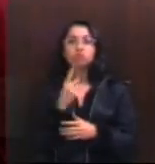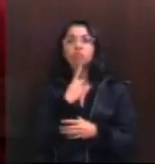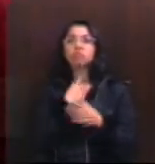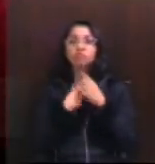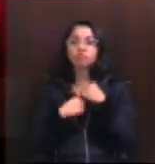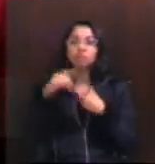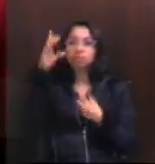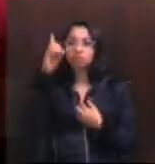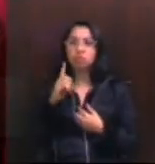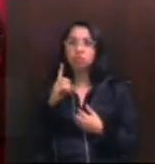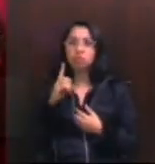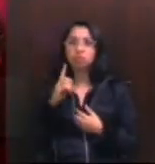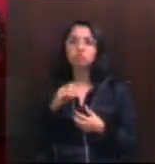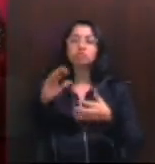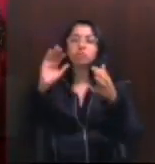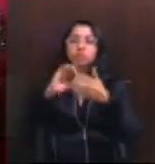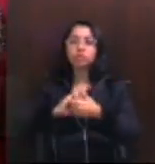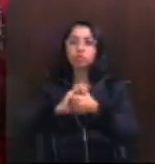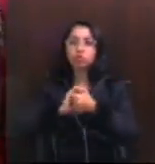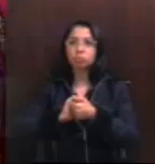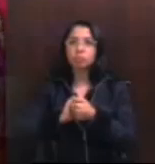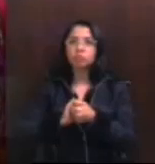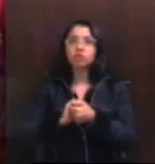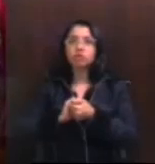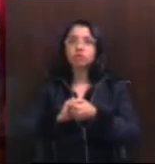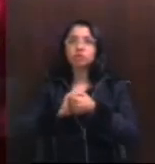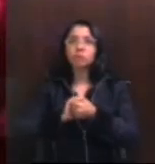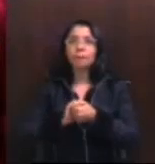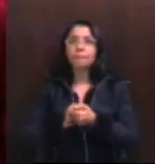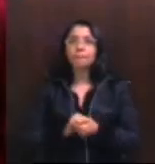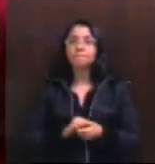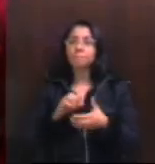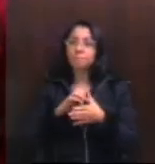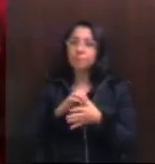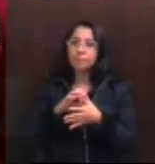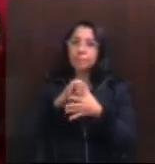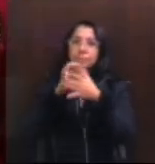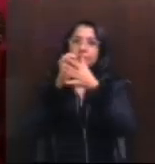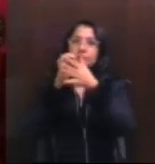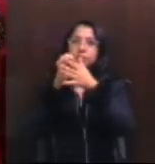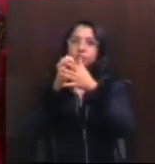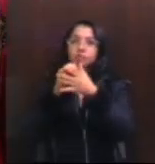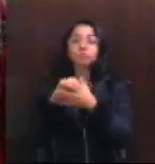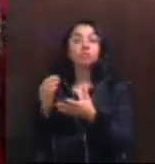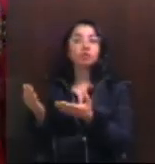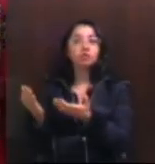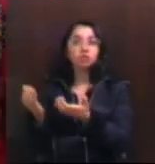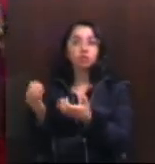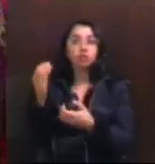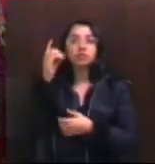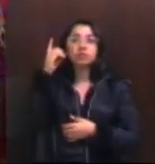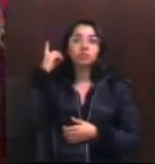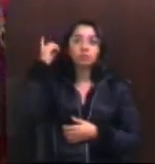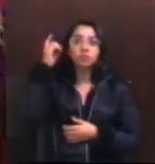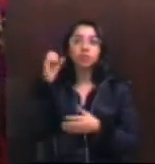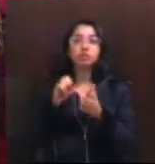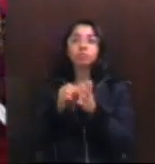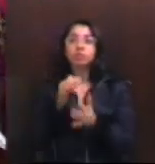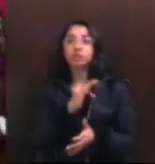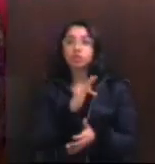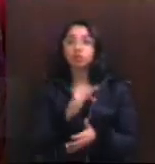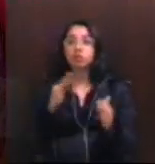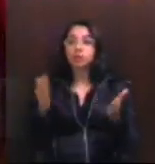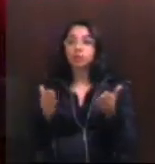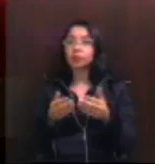nossos direitos. Então, eu te cumprimento, mais uma vez, tu és uma líder jovem deputada, primeiro federal,